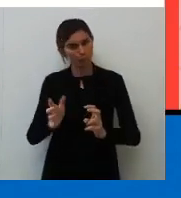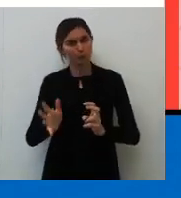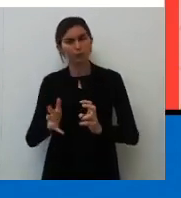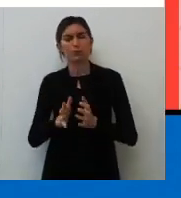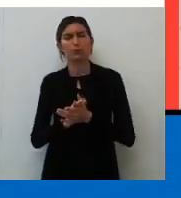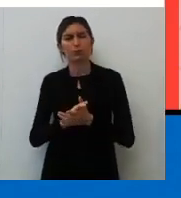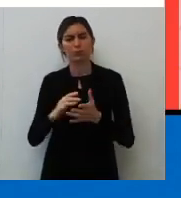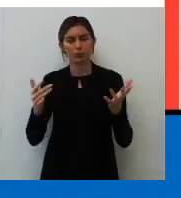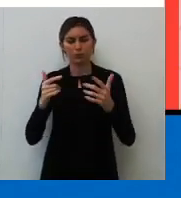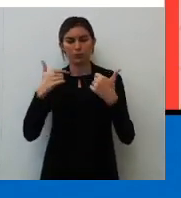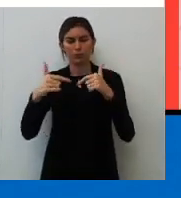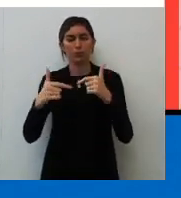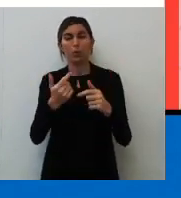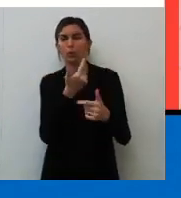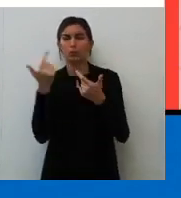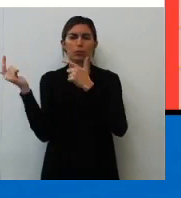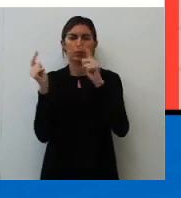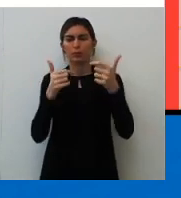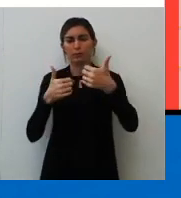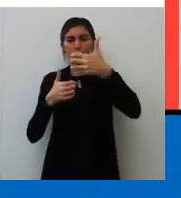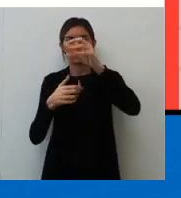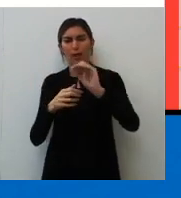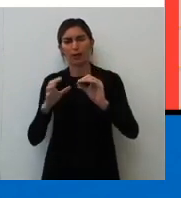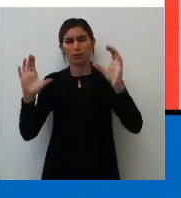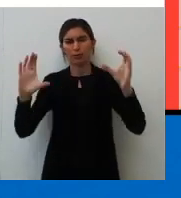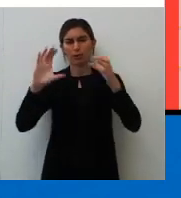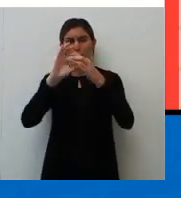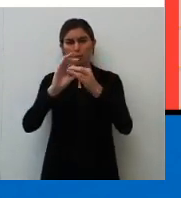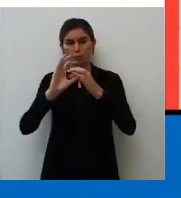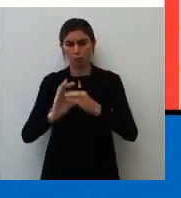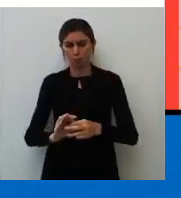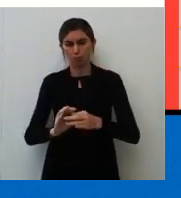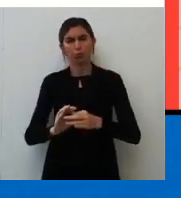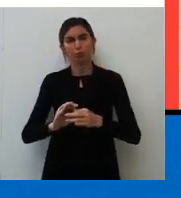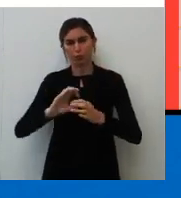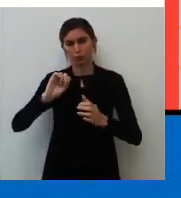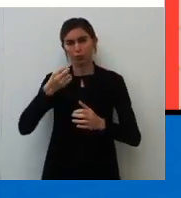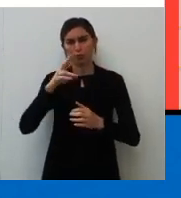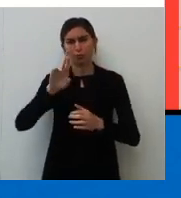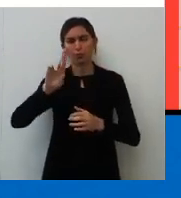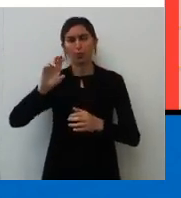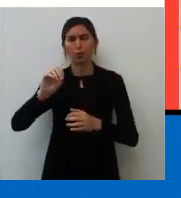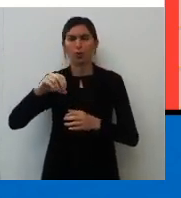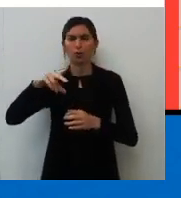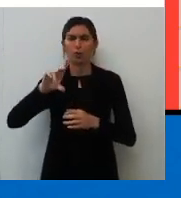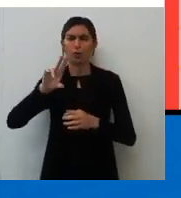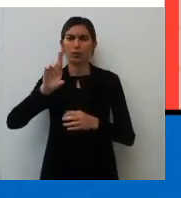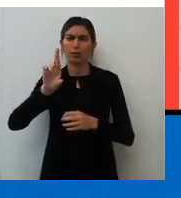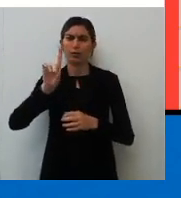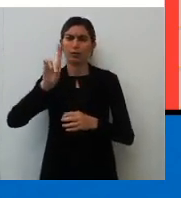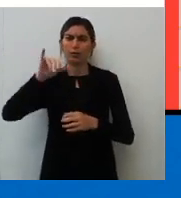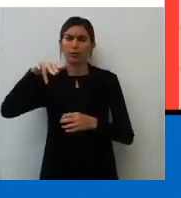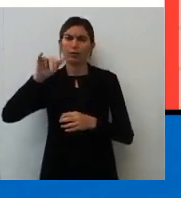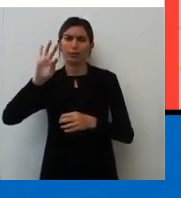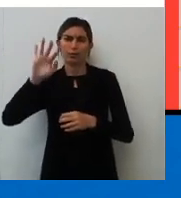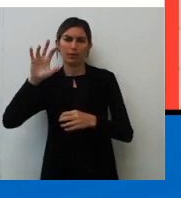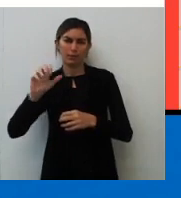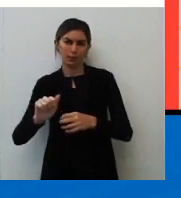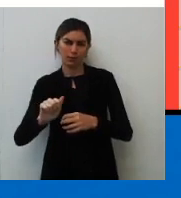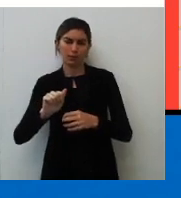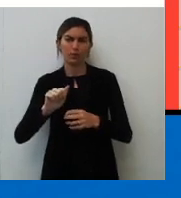Tá? Vamos trabalhar as outras dez conjunções, que são as subordinativas, a partir dos nossos próximos encontros.